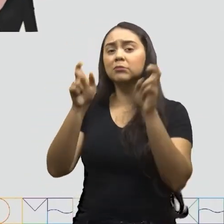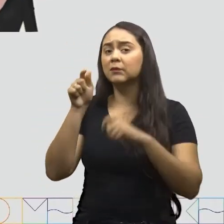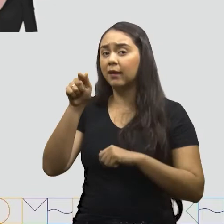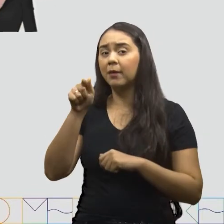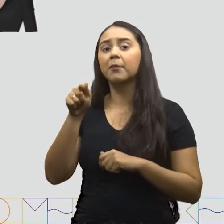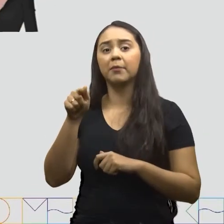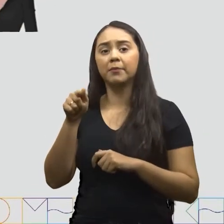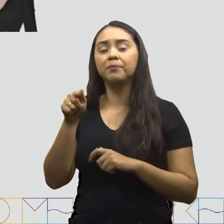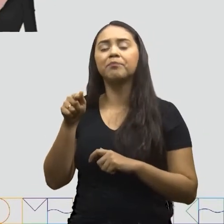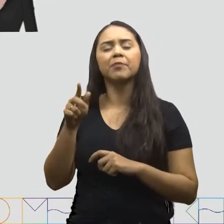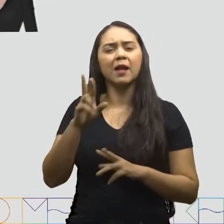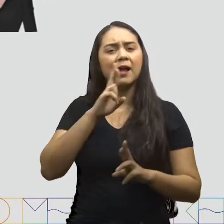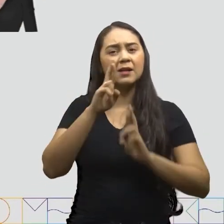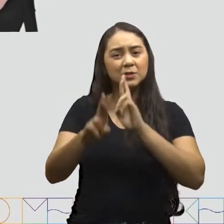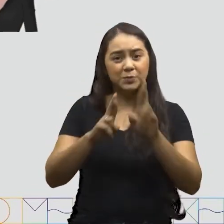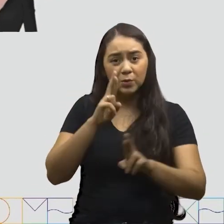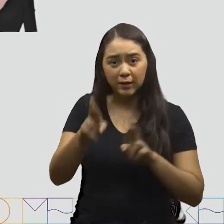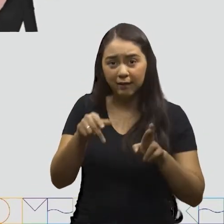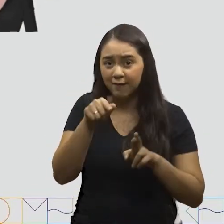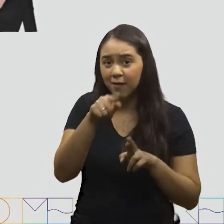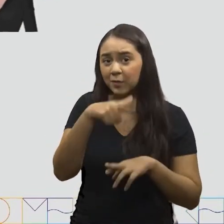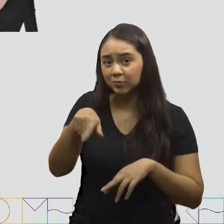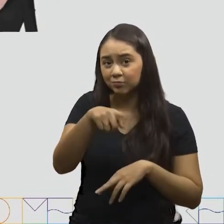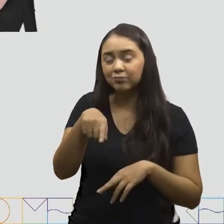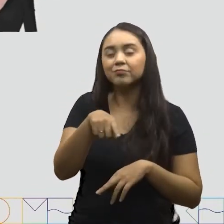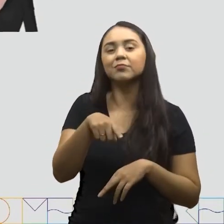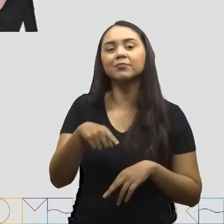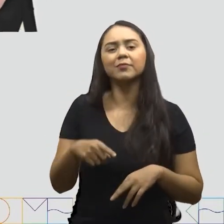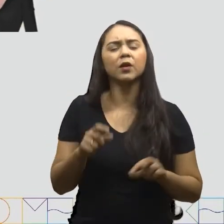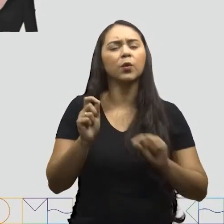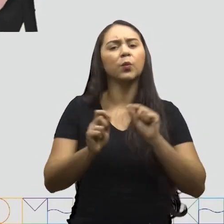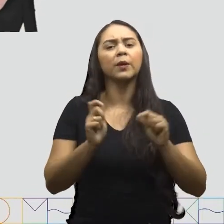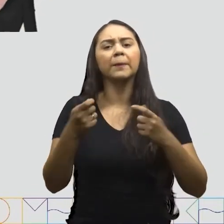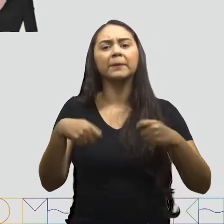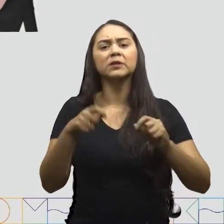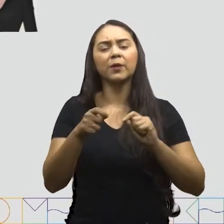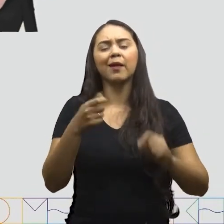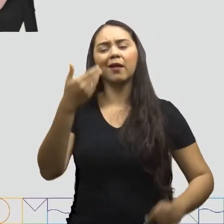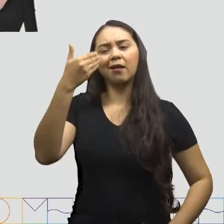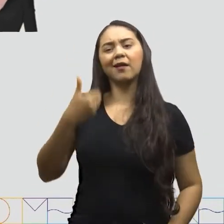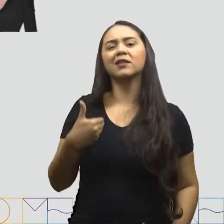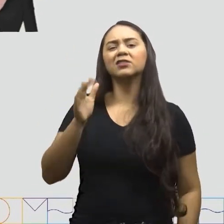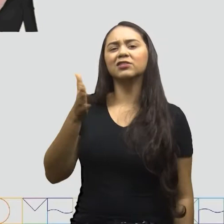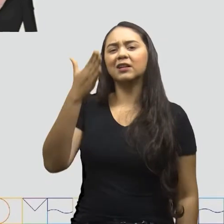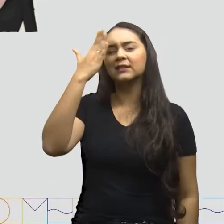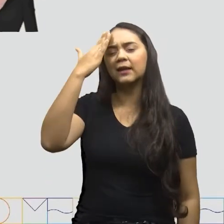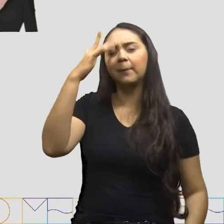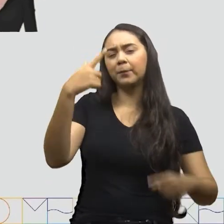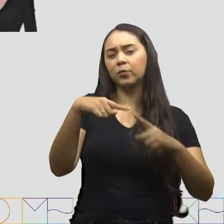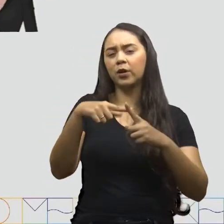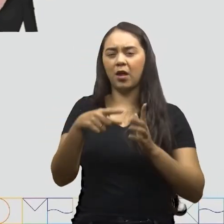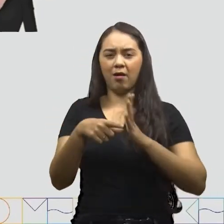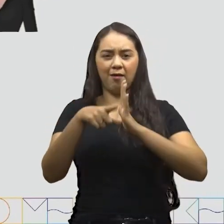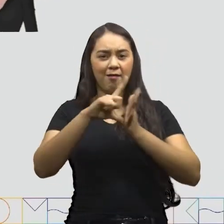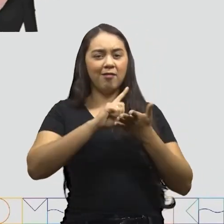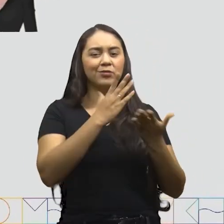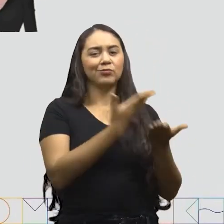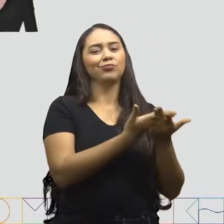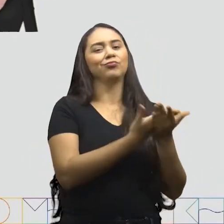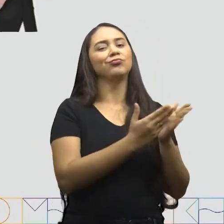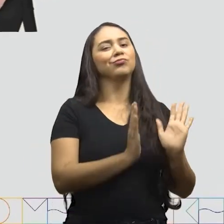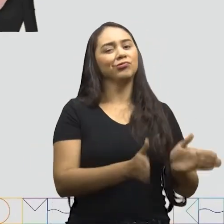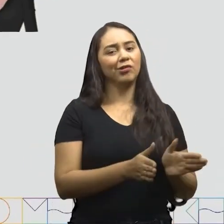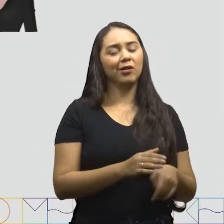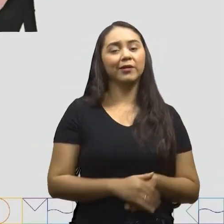abordado E para responder Esses questionamentos Nada melhor do que você Que estudou sobre o tema